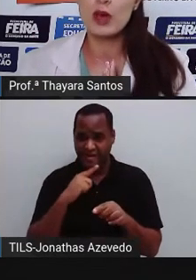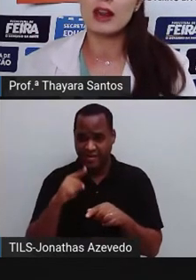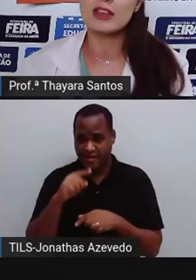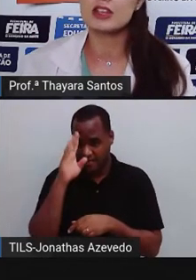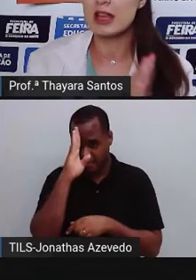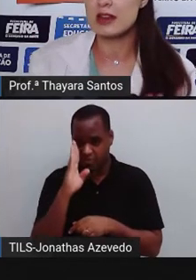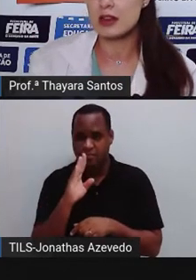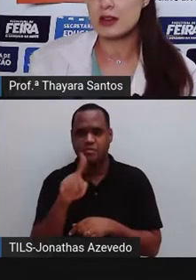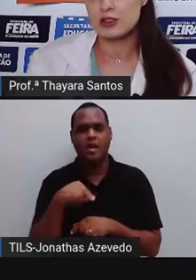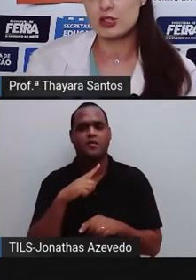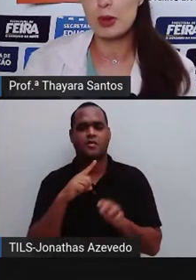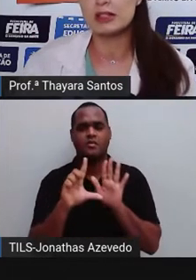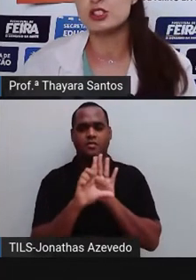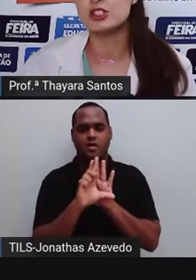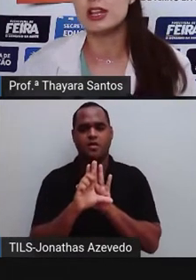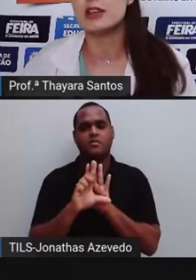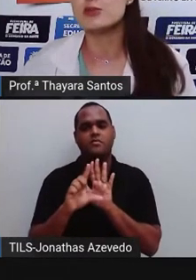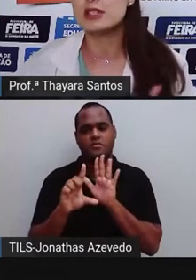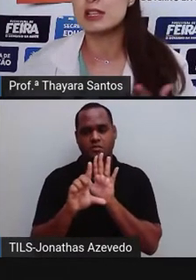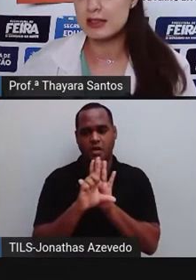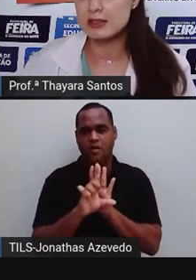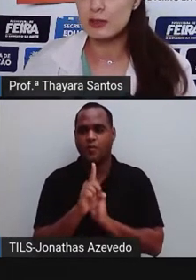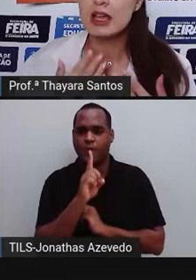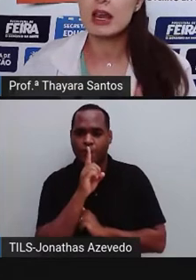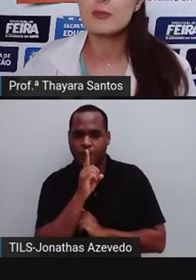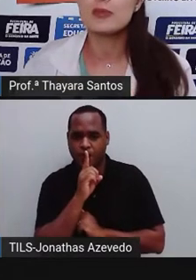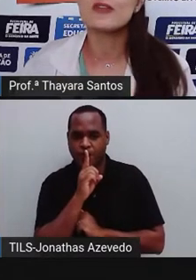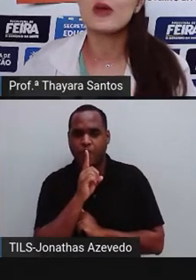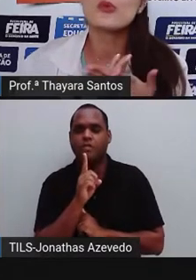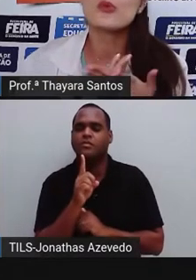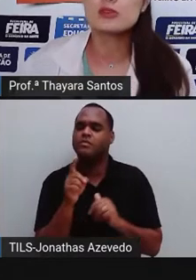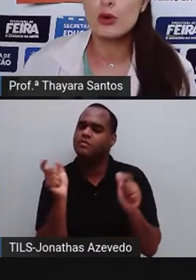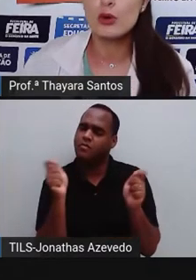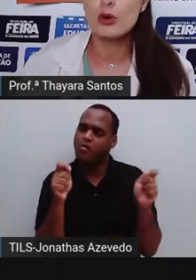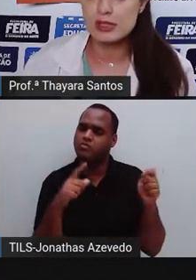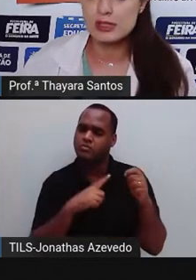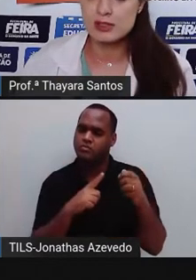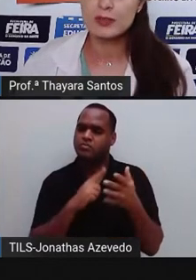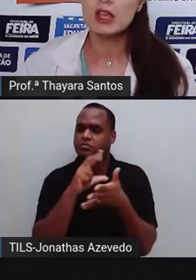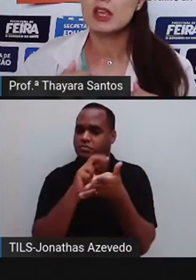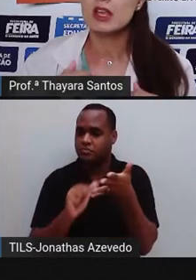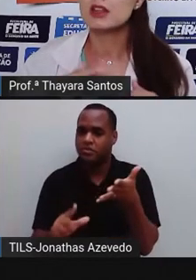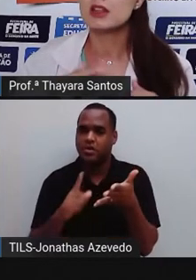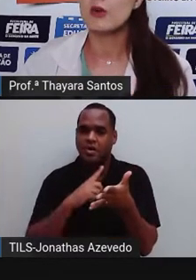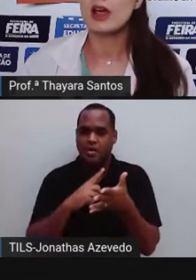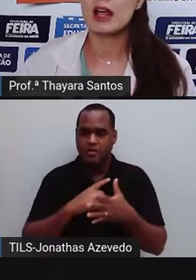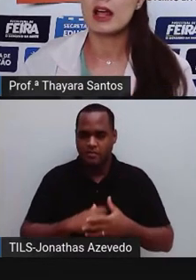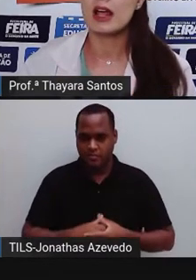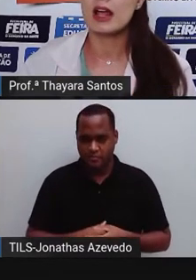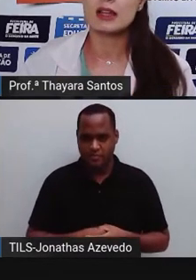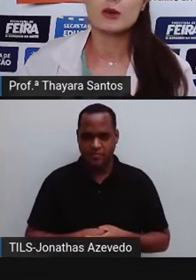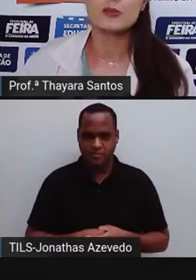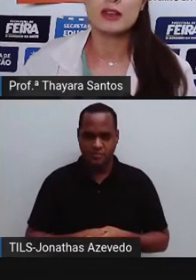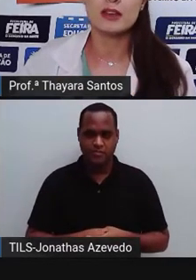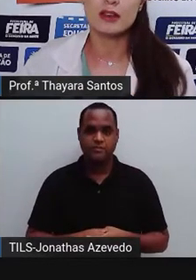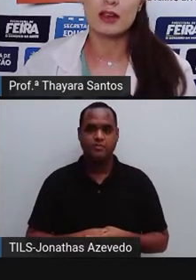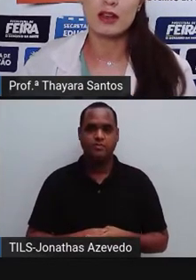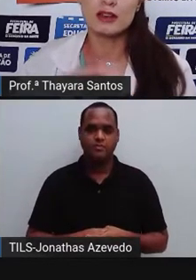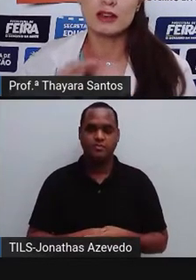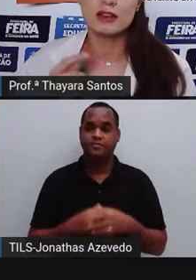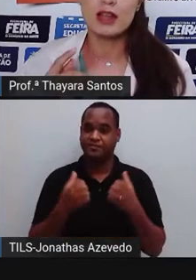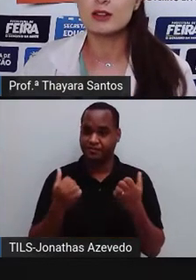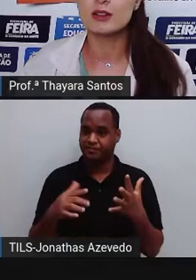uma lei genérica, que é chamada de lei do silêncio, que ela prevê algumas coisas. Então, ela está também